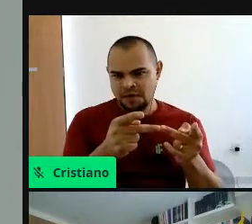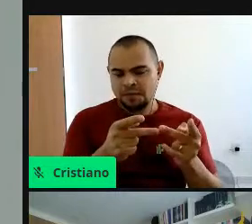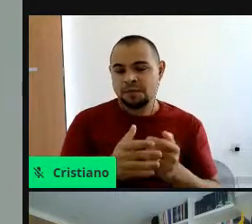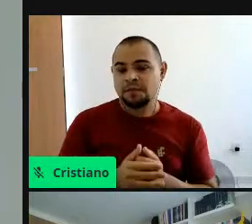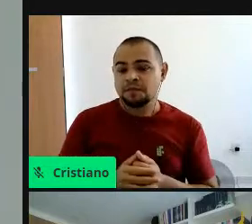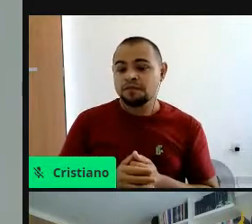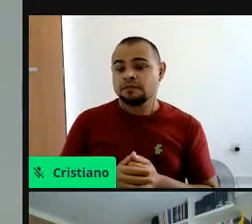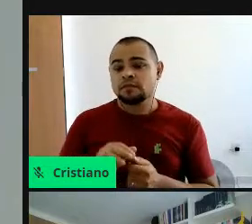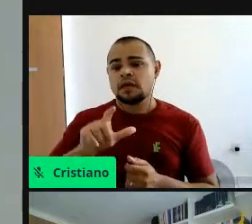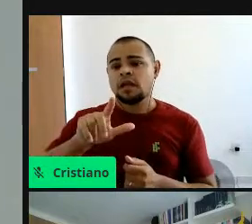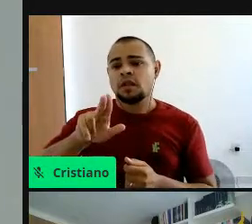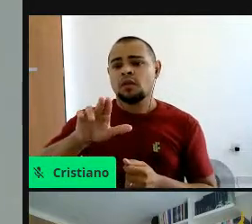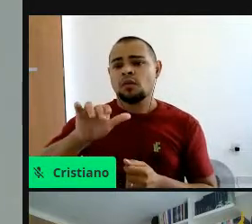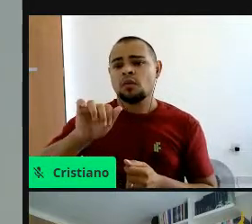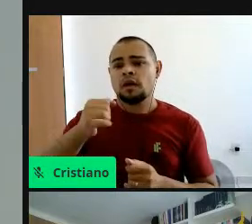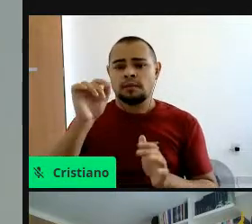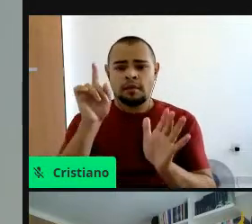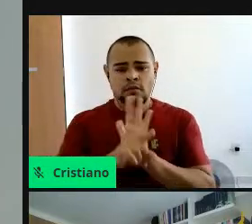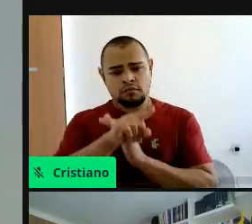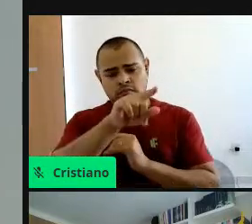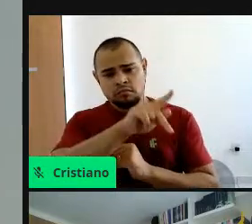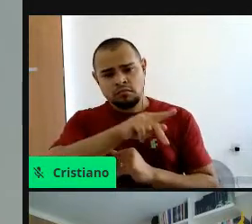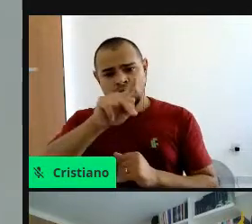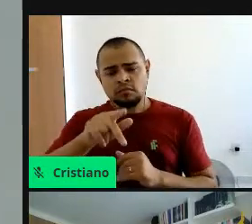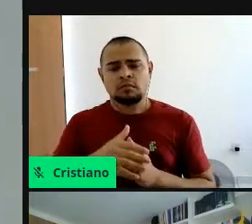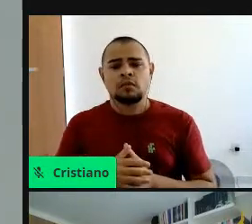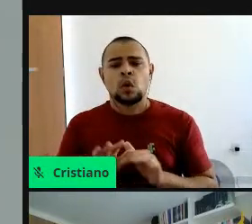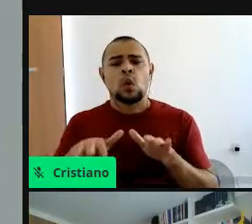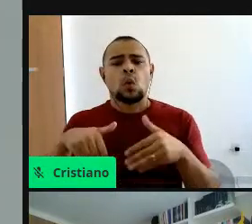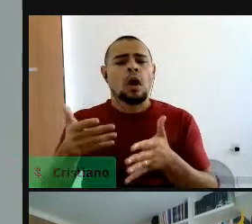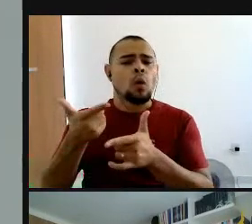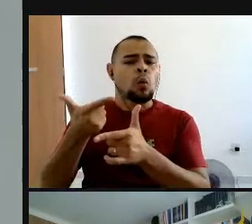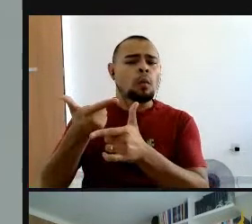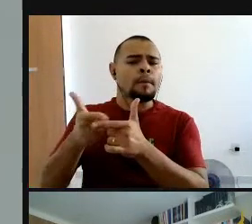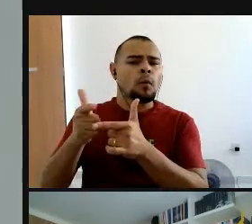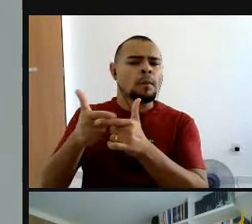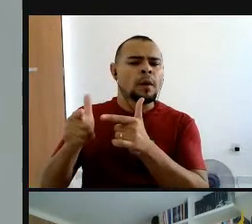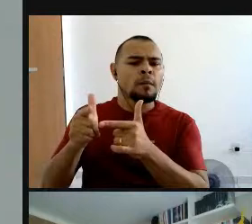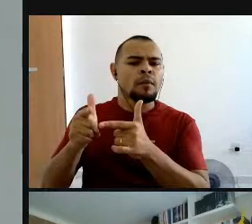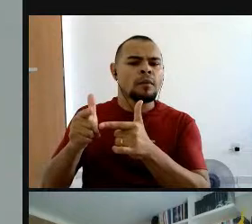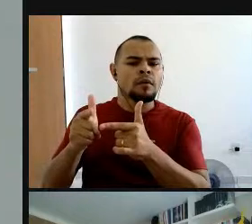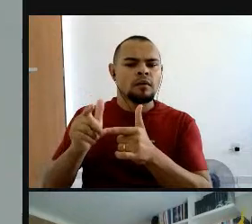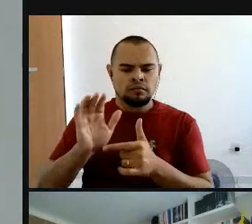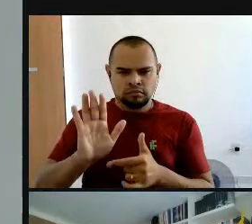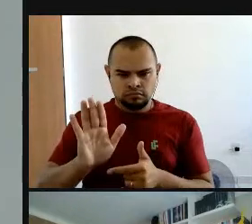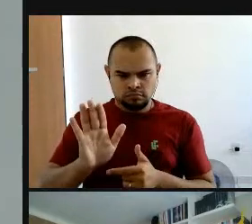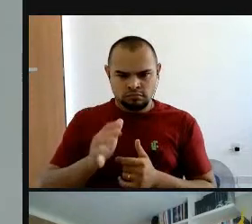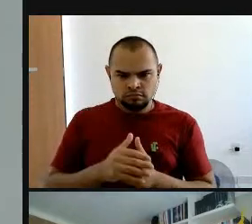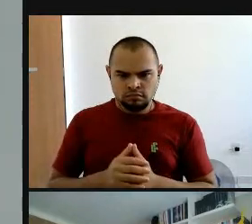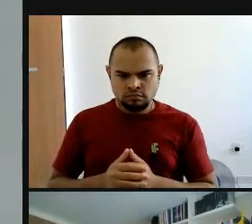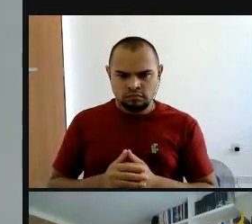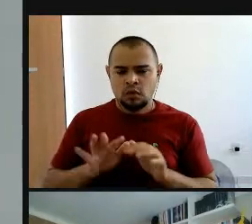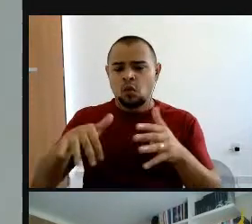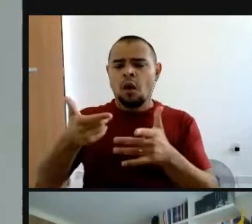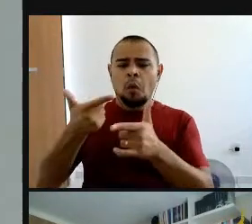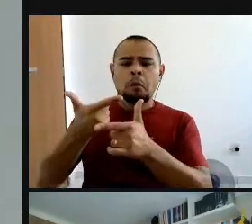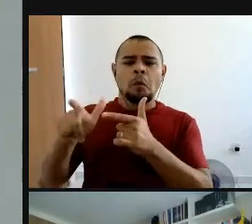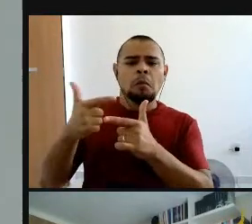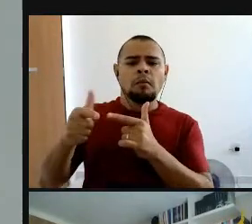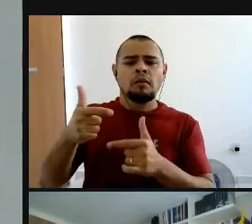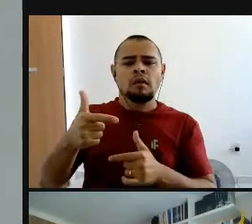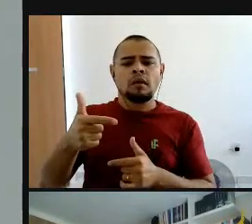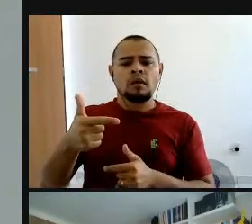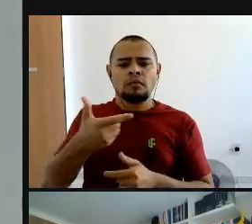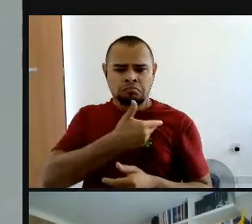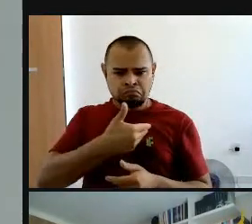pergunta para você, professora, qual é o impacto que esse governo, deixa eu colocar aqui na tela, que esse governo, né, que